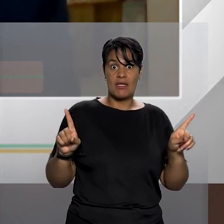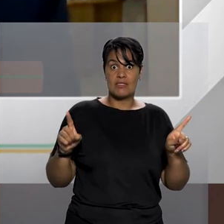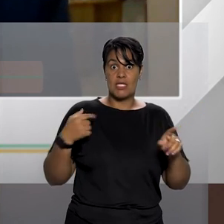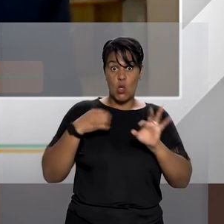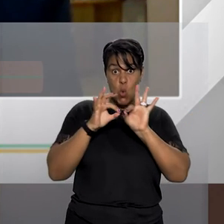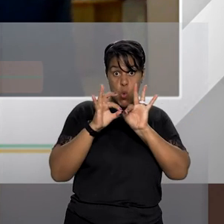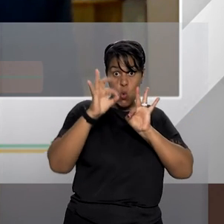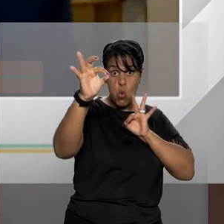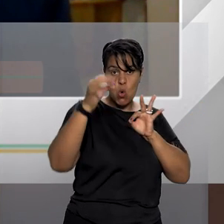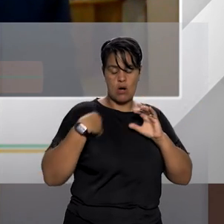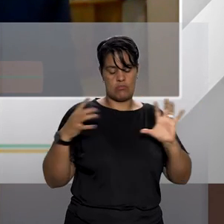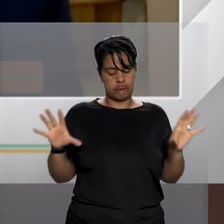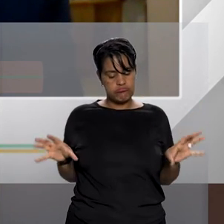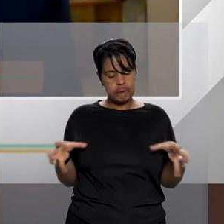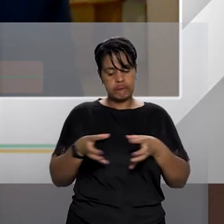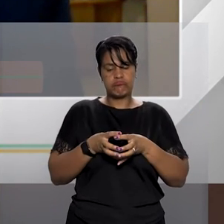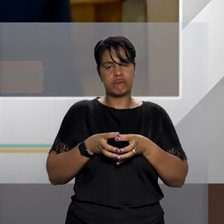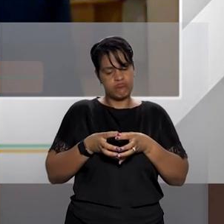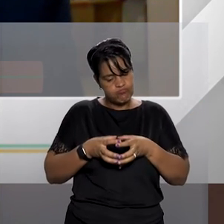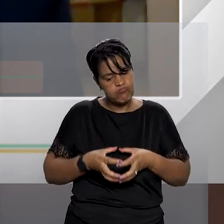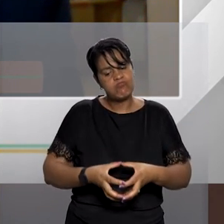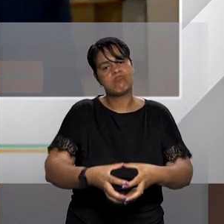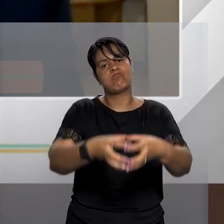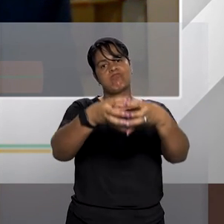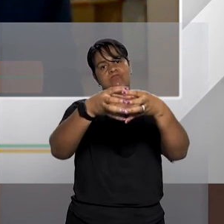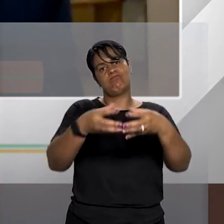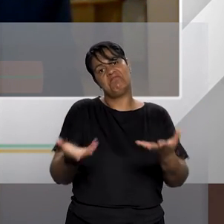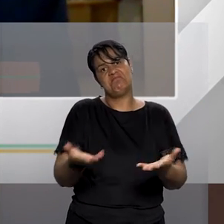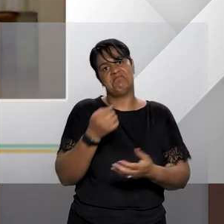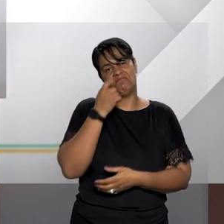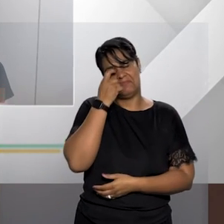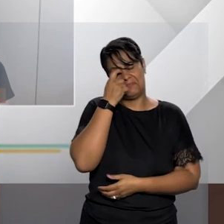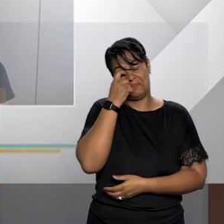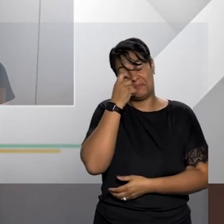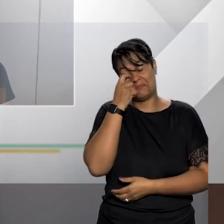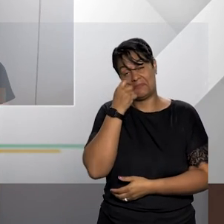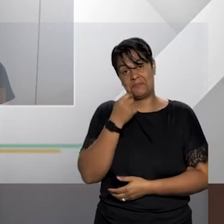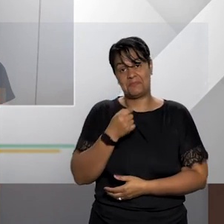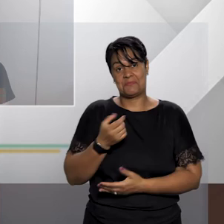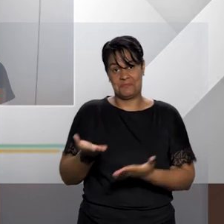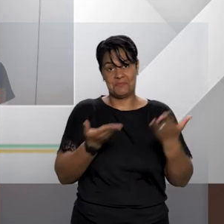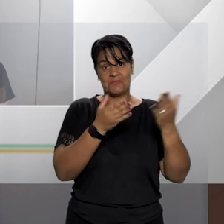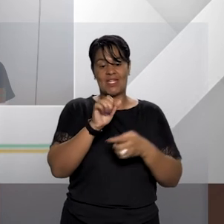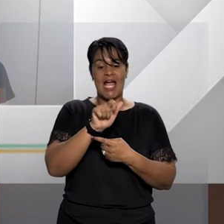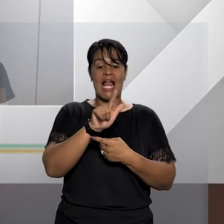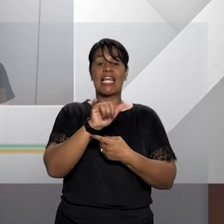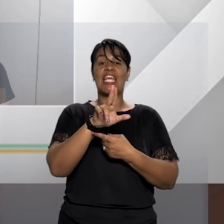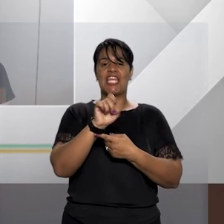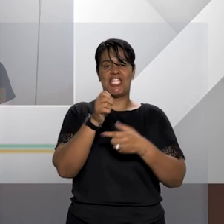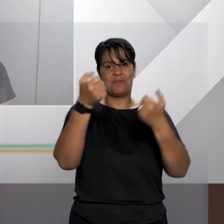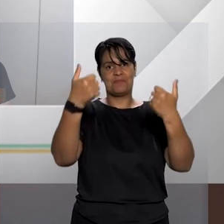conjunto nós temos a chance de chegarmos bem mais longe doutora Amine por favor a sua análise